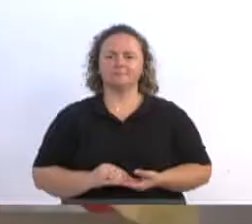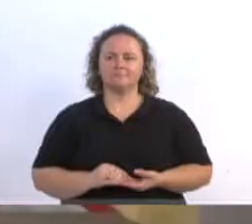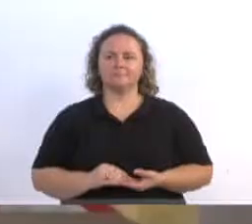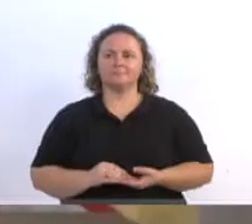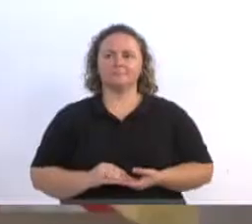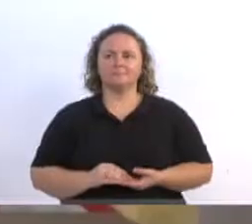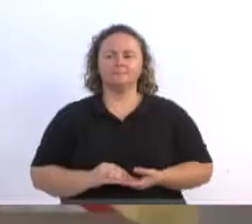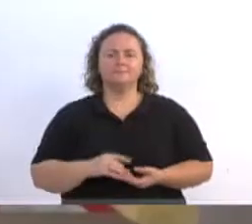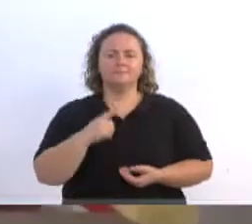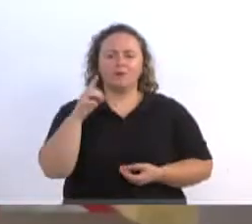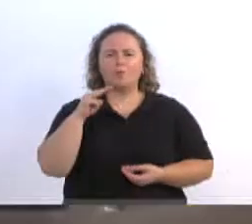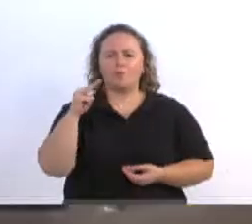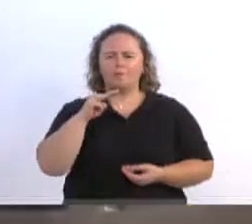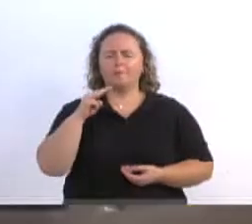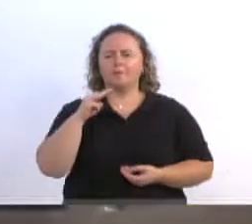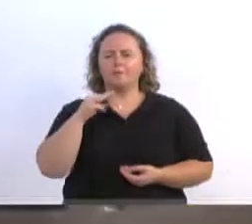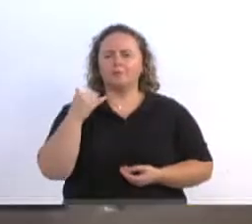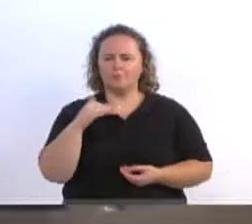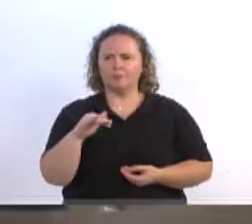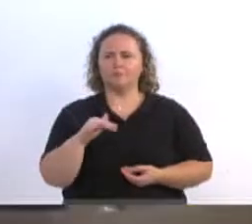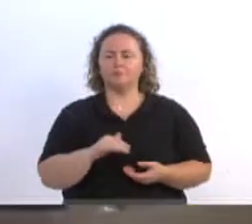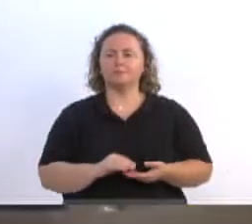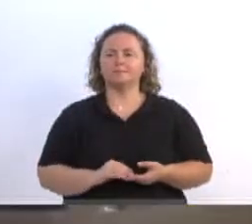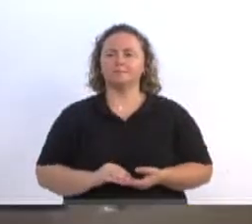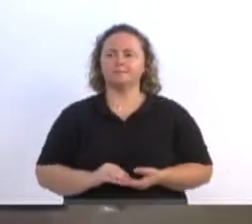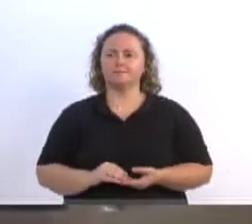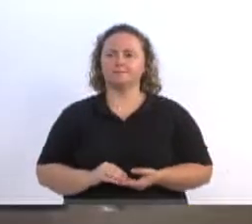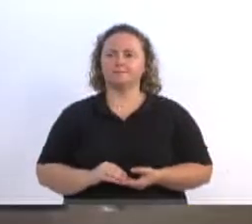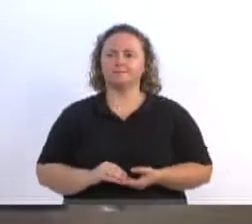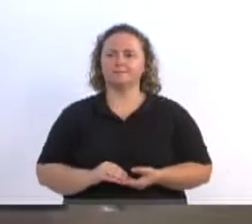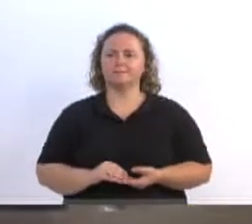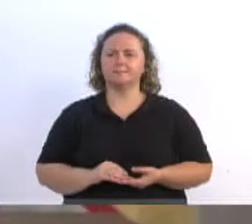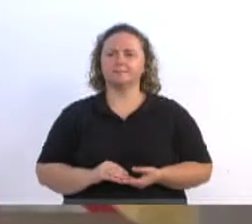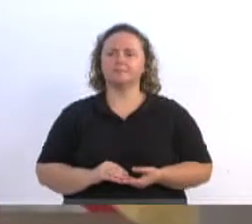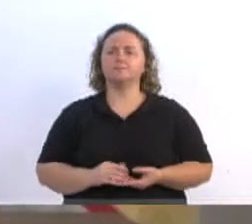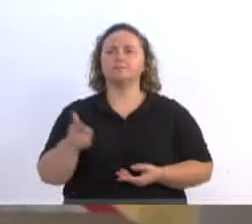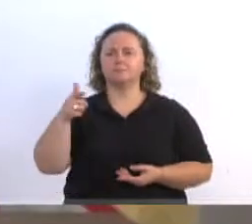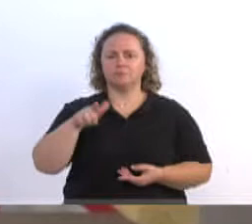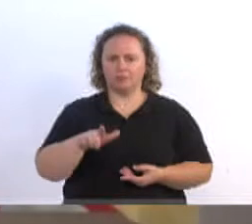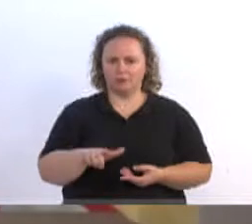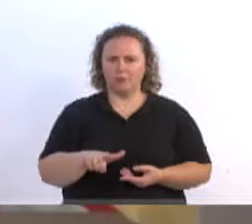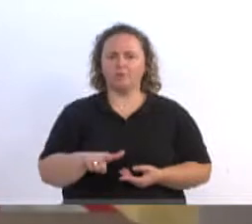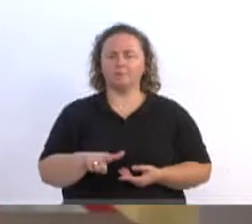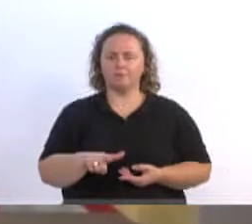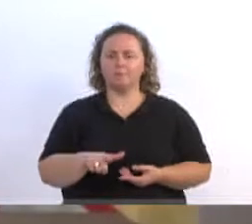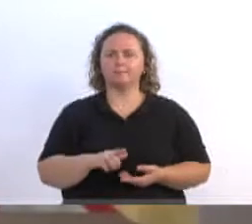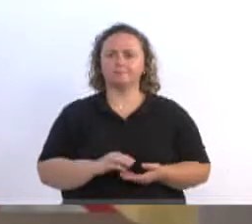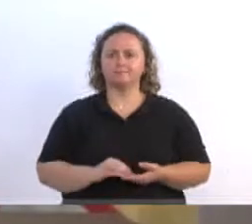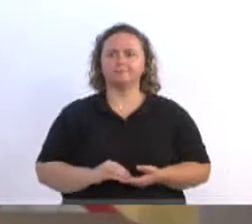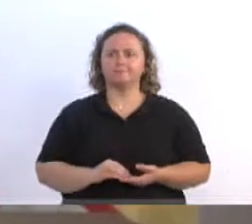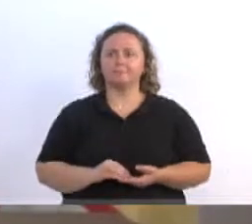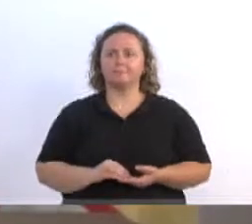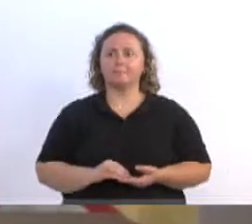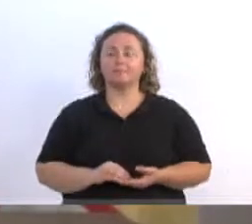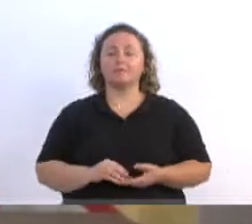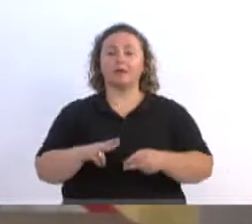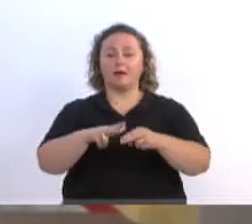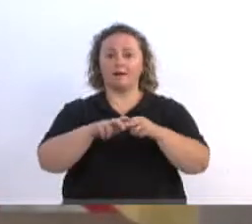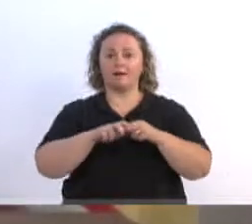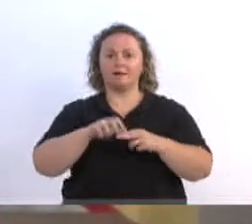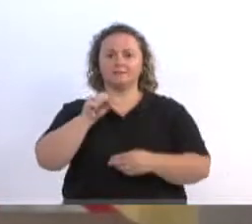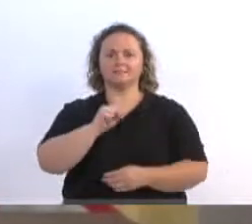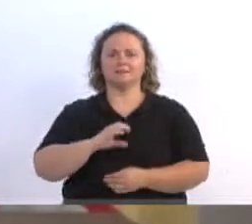a conclusão? Mais um minuto e meio, vereador, caminha. Então eu destaco, de novo, é a primeira vez que Santa Catarina compete,